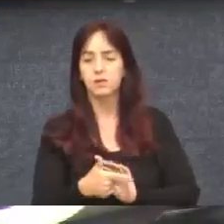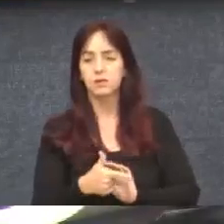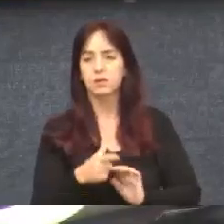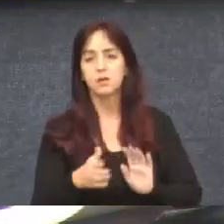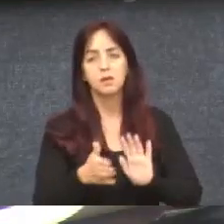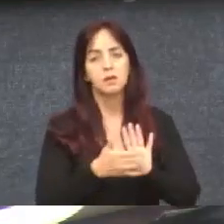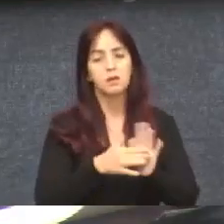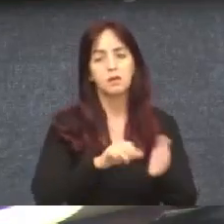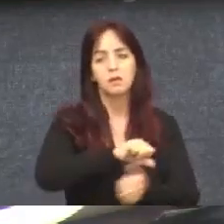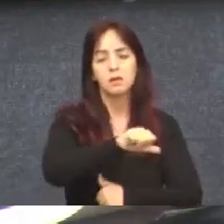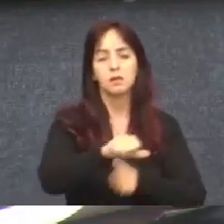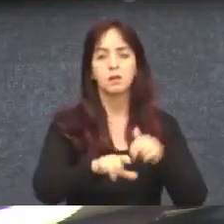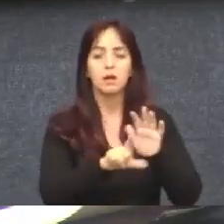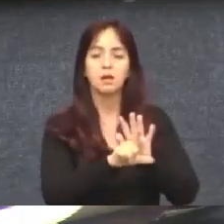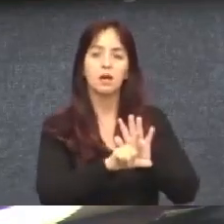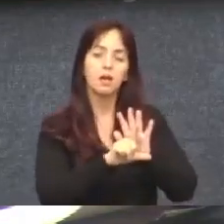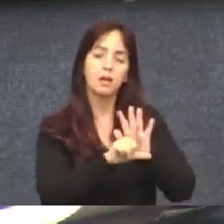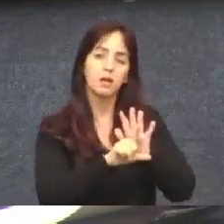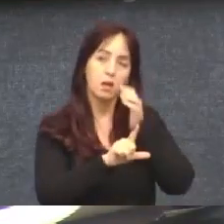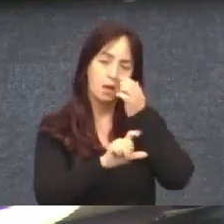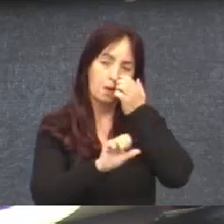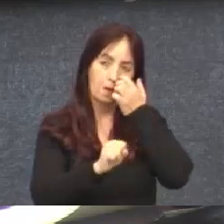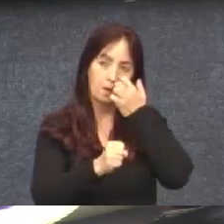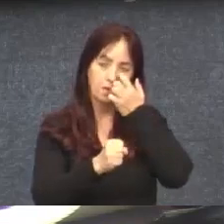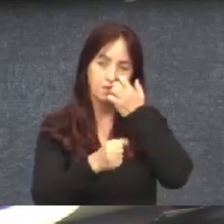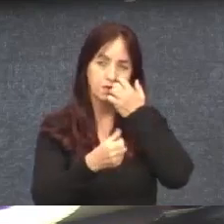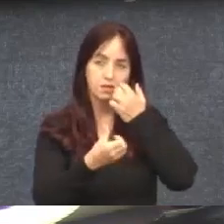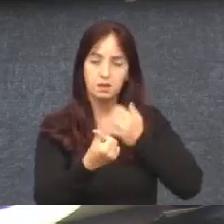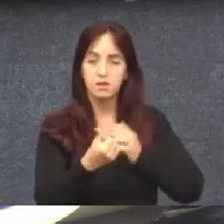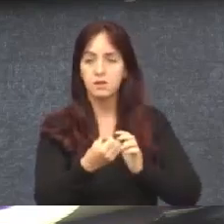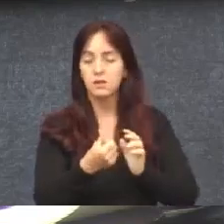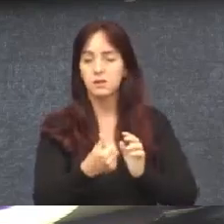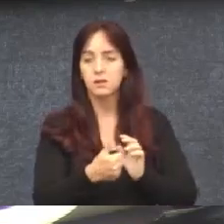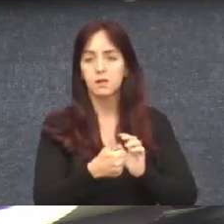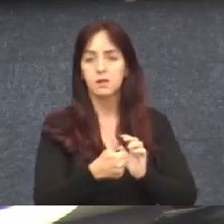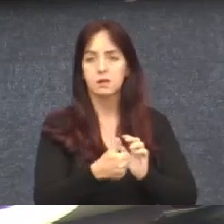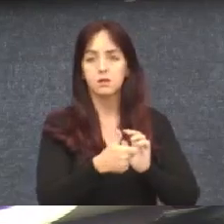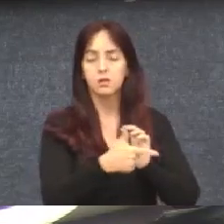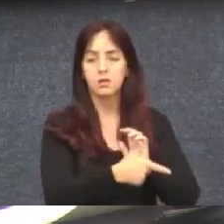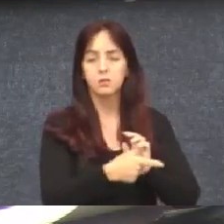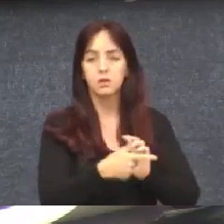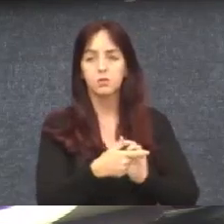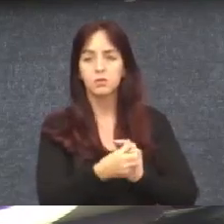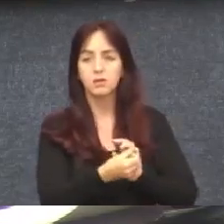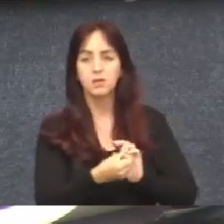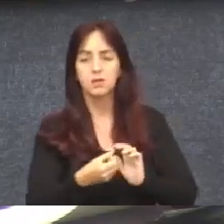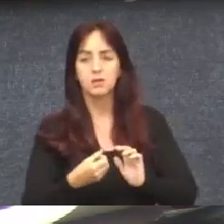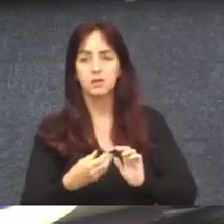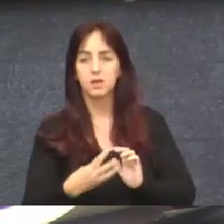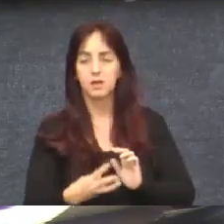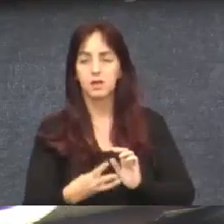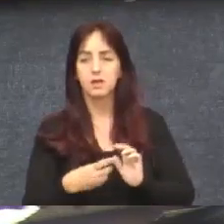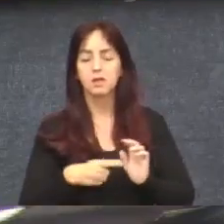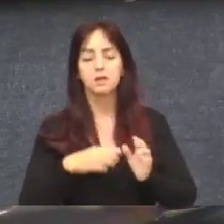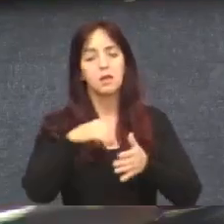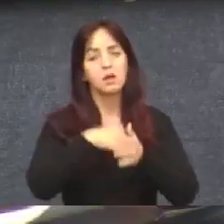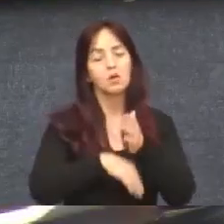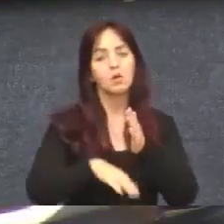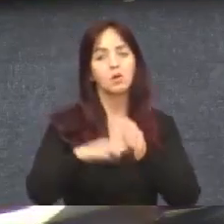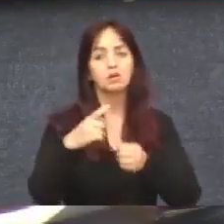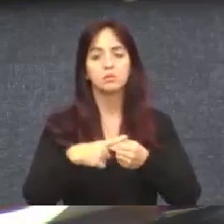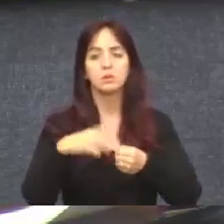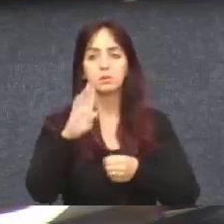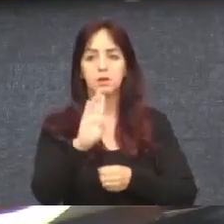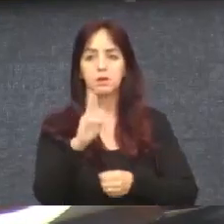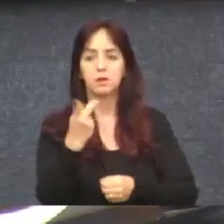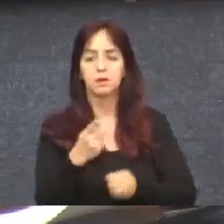emenda, altera a lei o número 8.616, de 14 de julho de 2003, que contém o código de postura do município de Belo Horizonte.